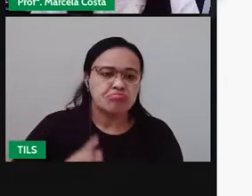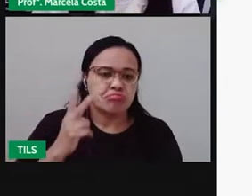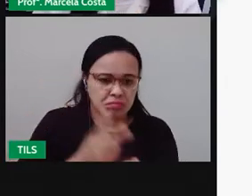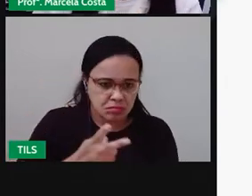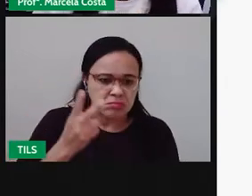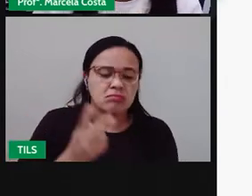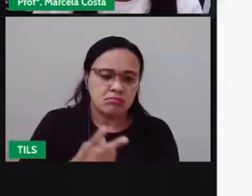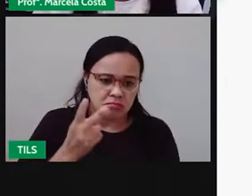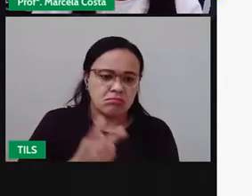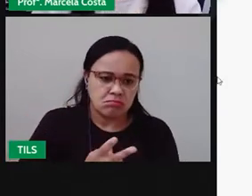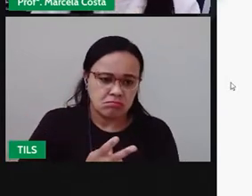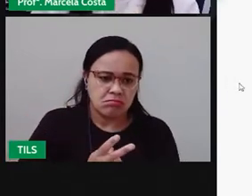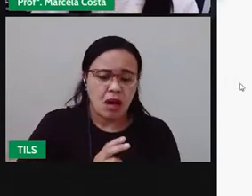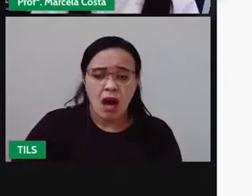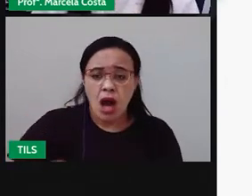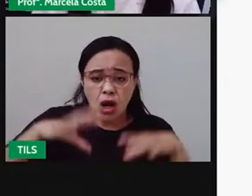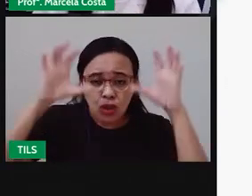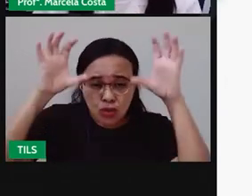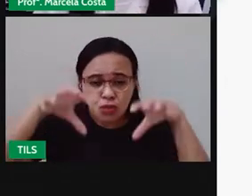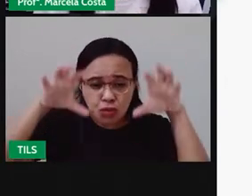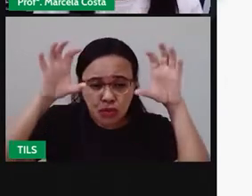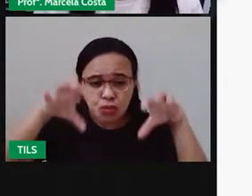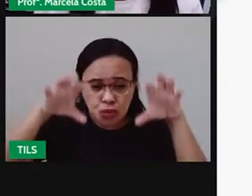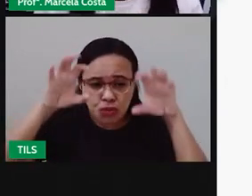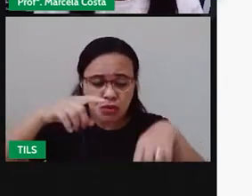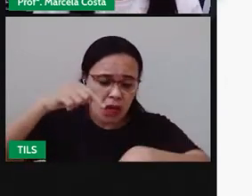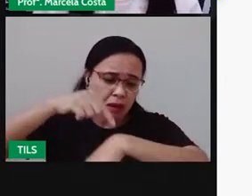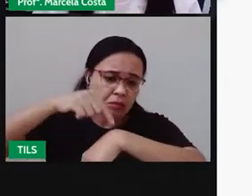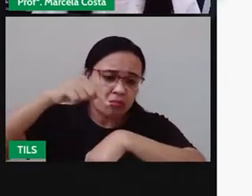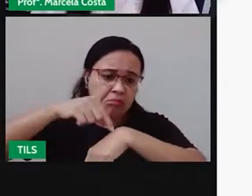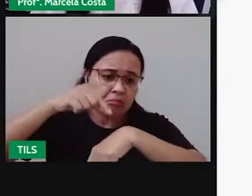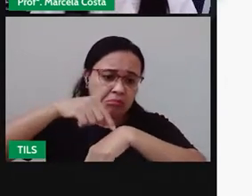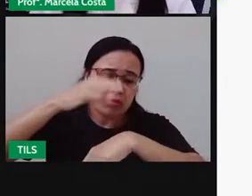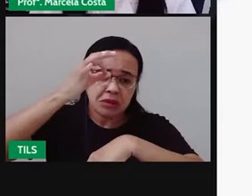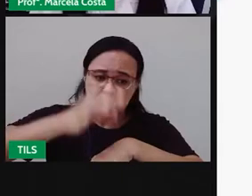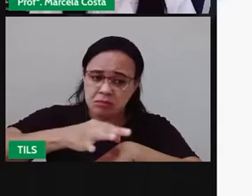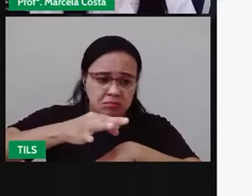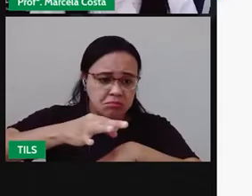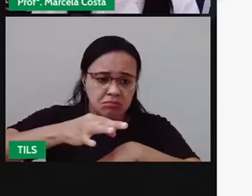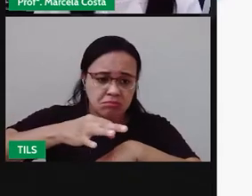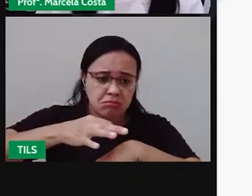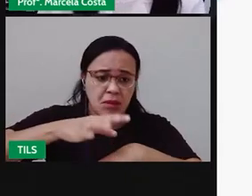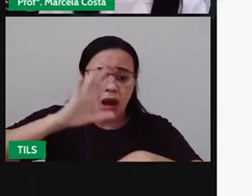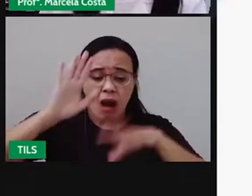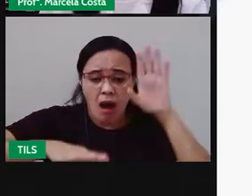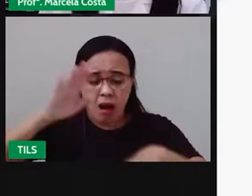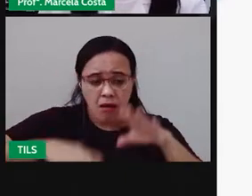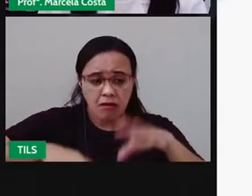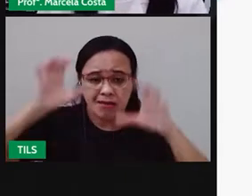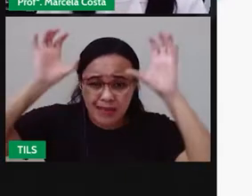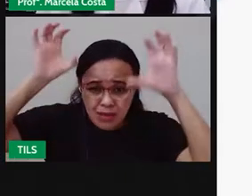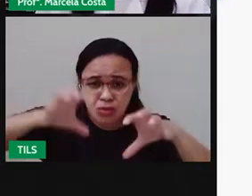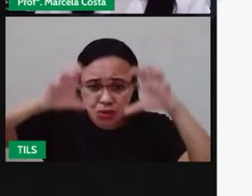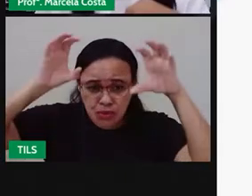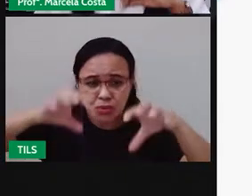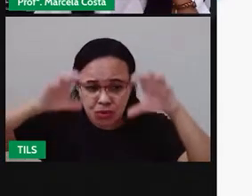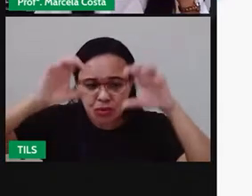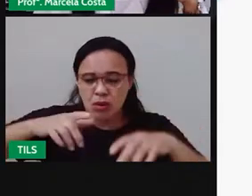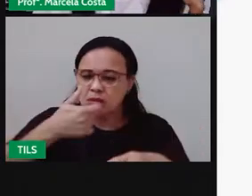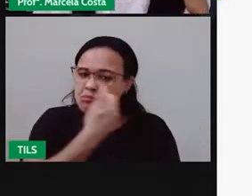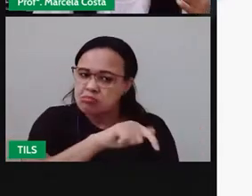há chuva. Tem aqui o clima equatorial úmido, que ele é identificado em uma